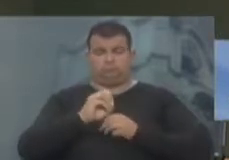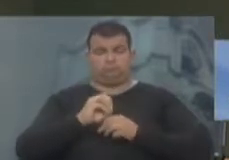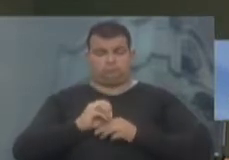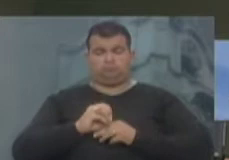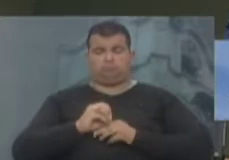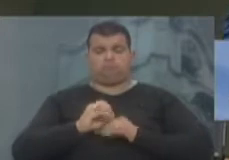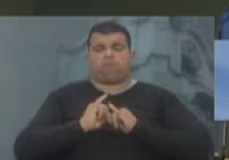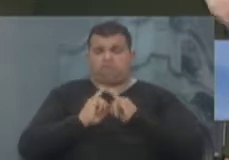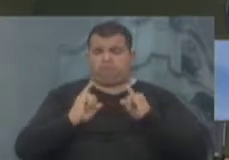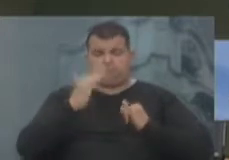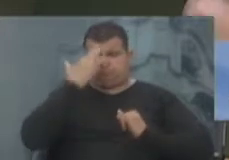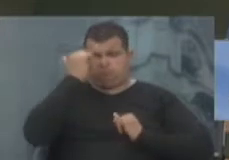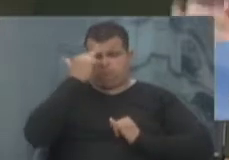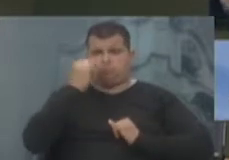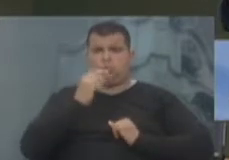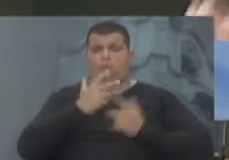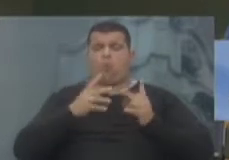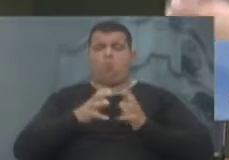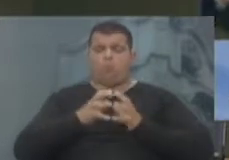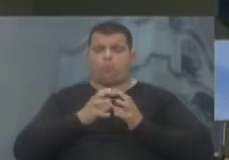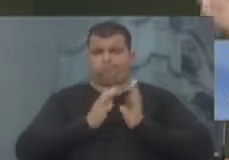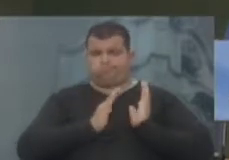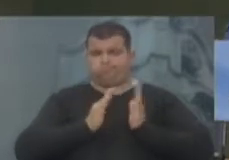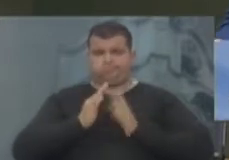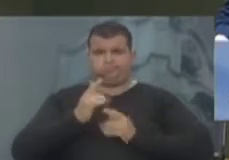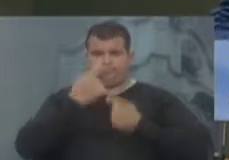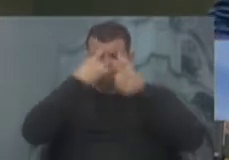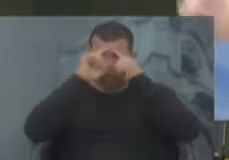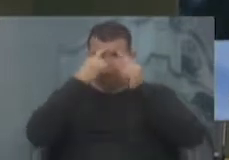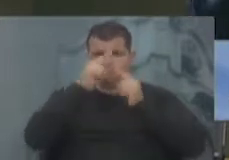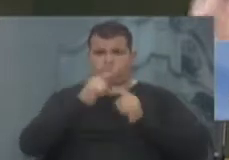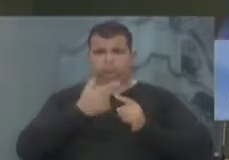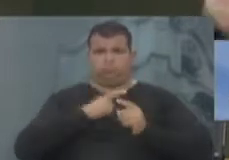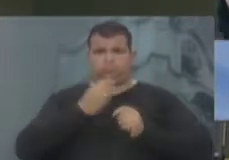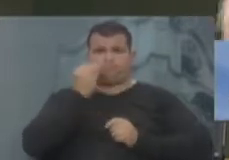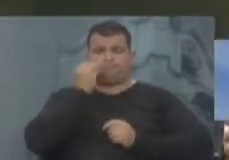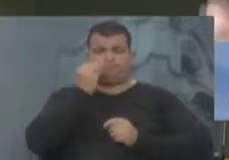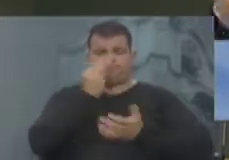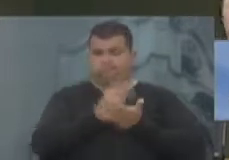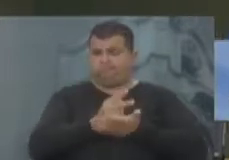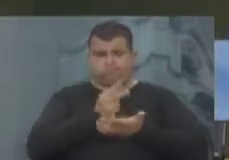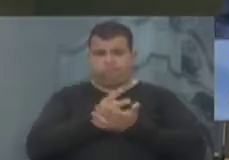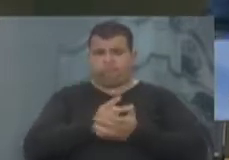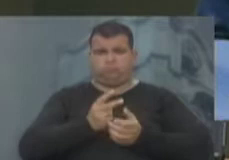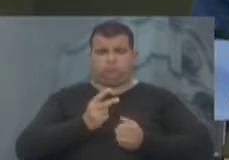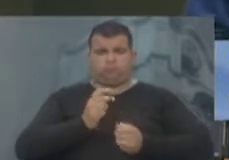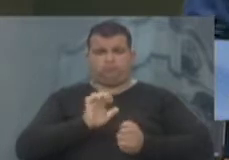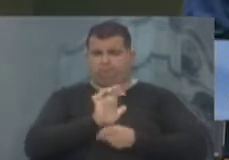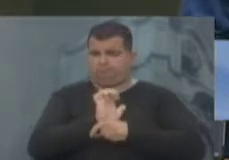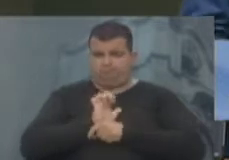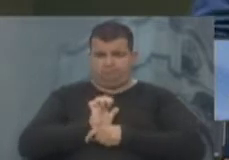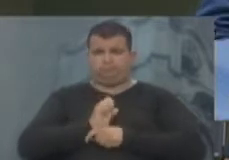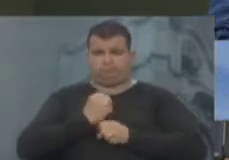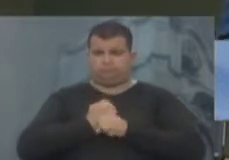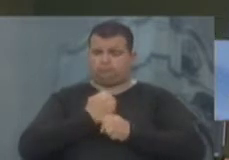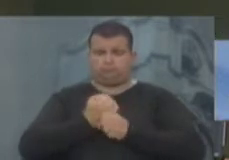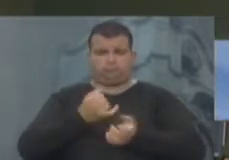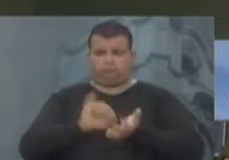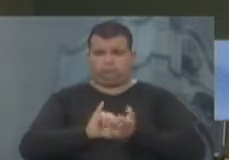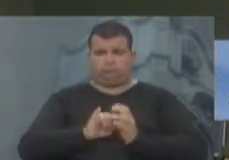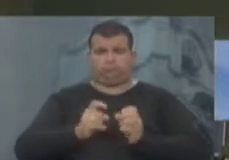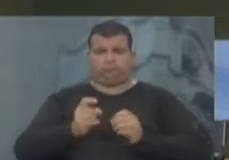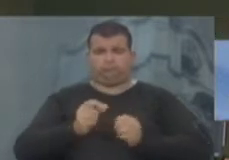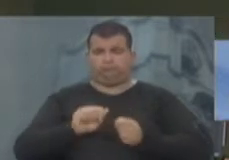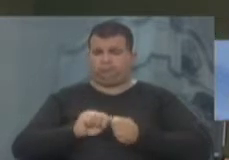dos fatos de que um grupo organizado, ideológico, está tentando impedir a construção dos centros de eventos e fazer a cidade perder